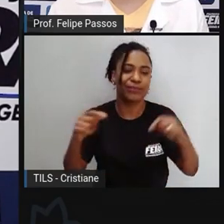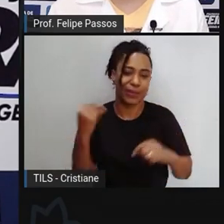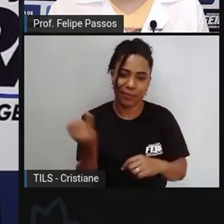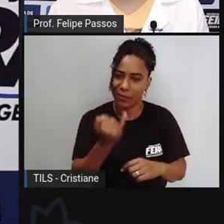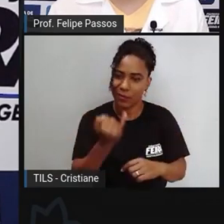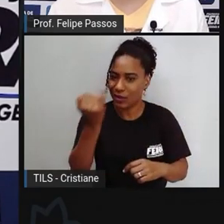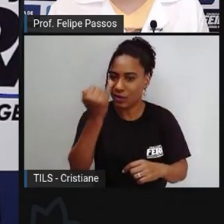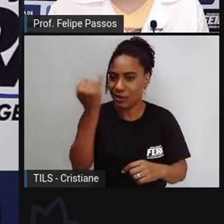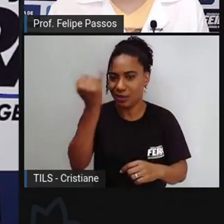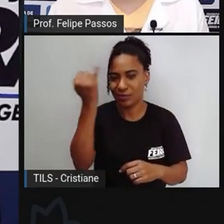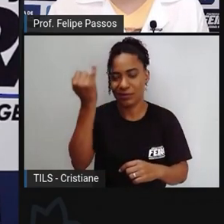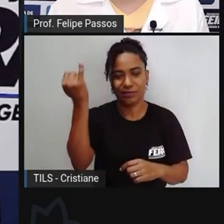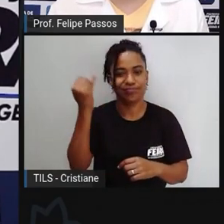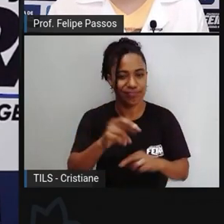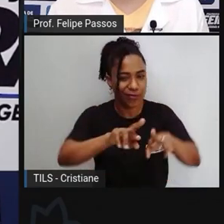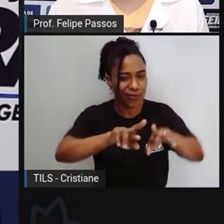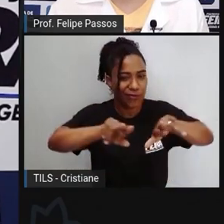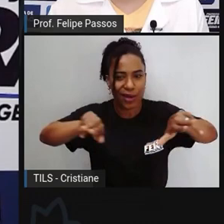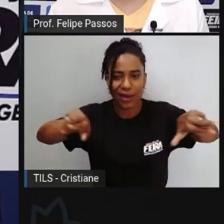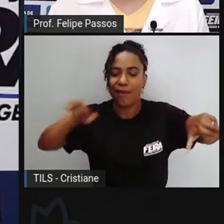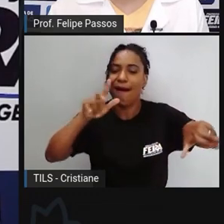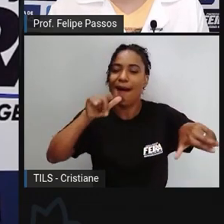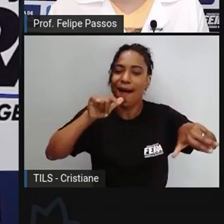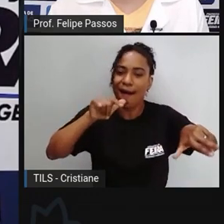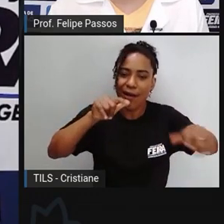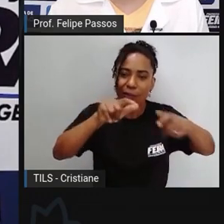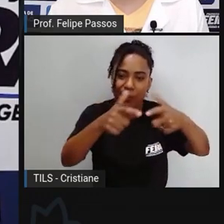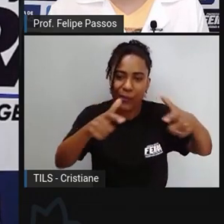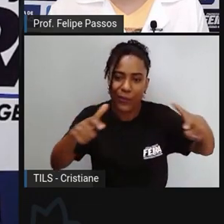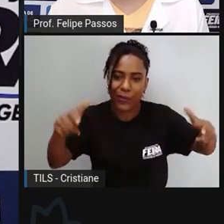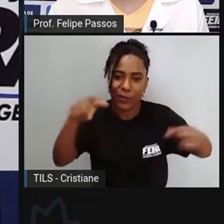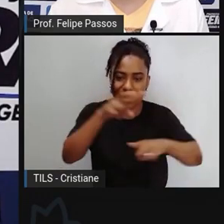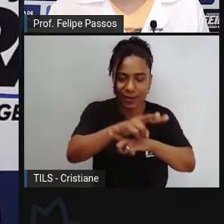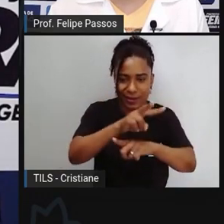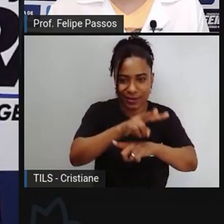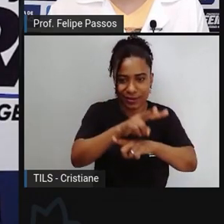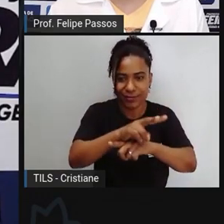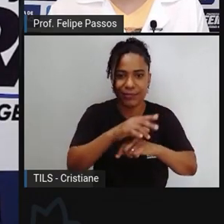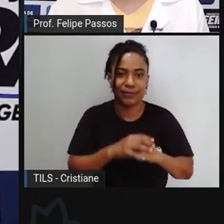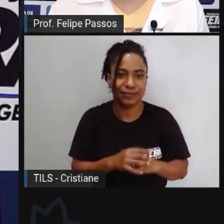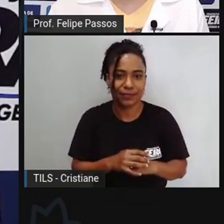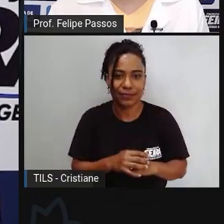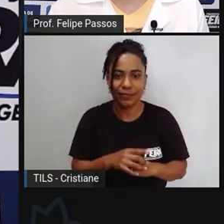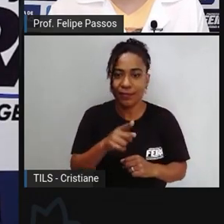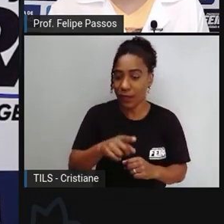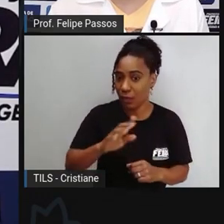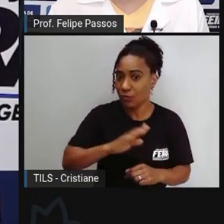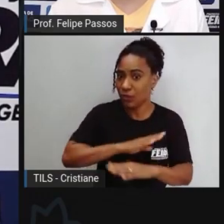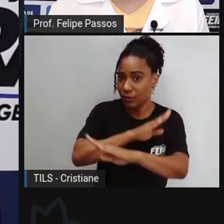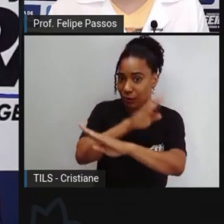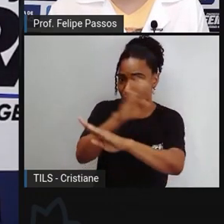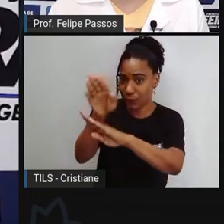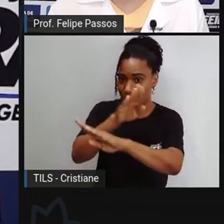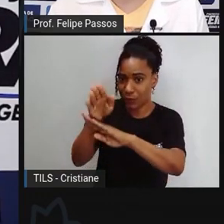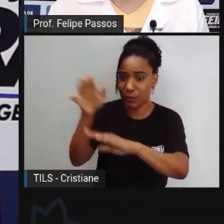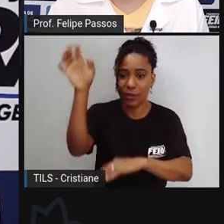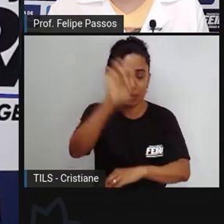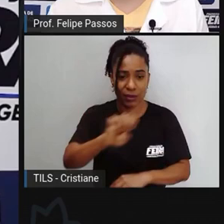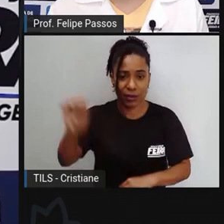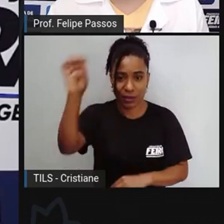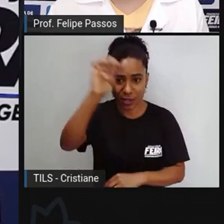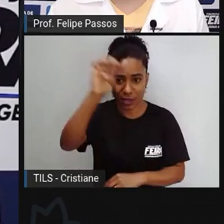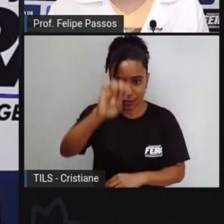naturais preservados eu estive duas vezes na Europa uma vez nos Estados